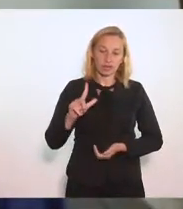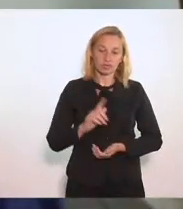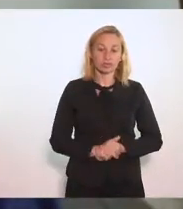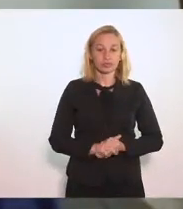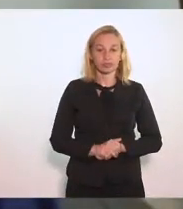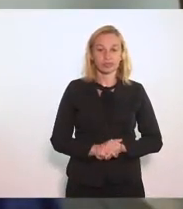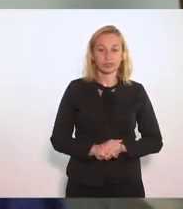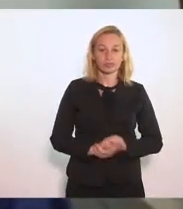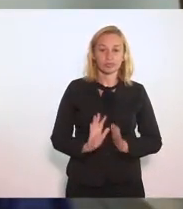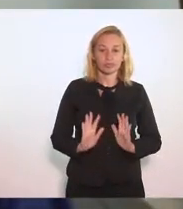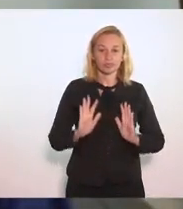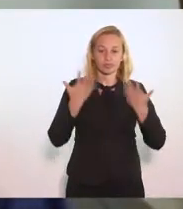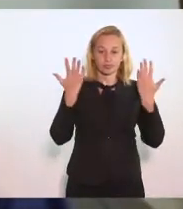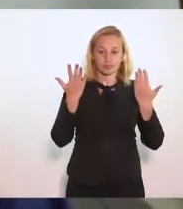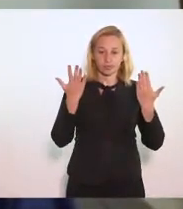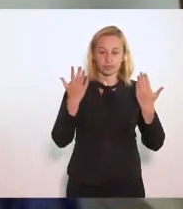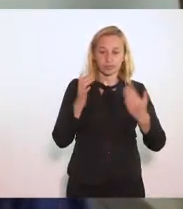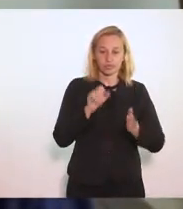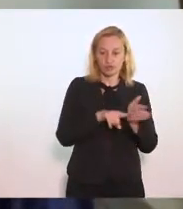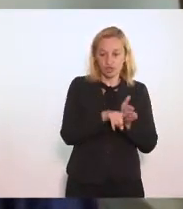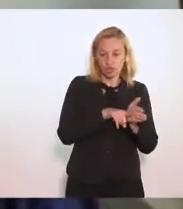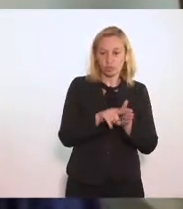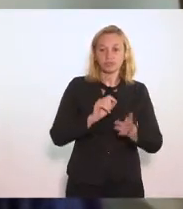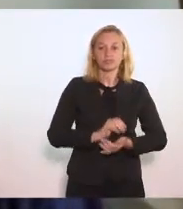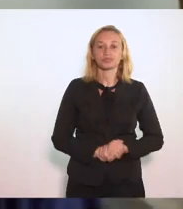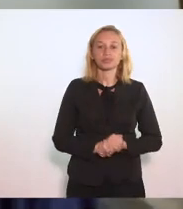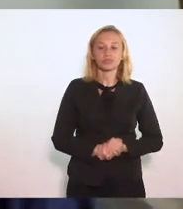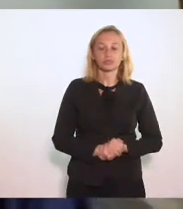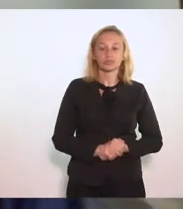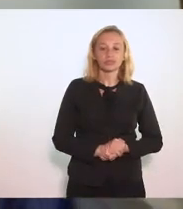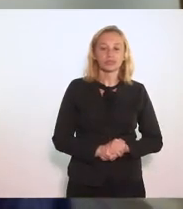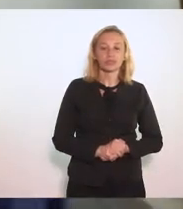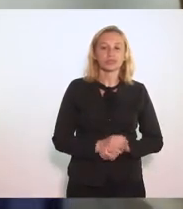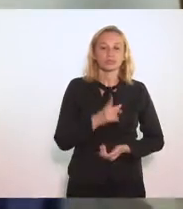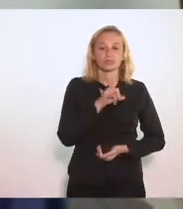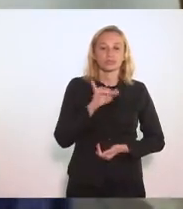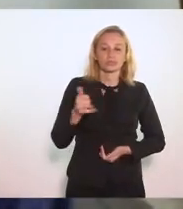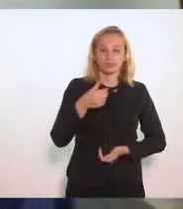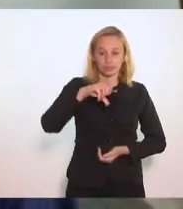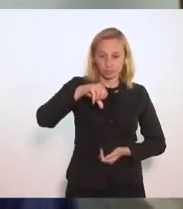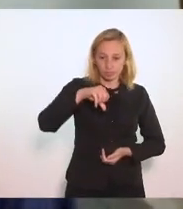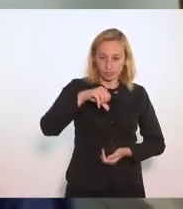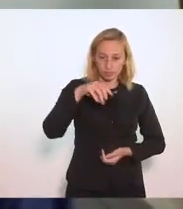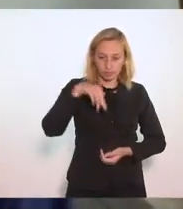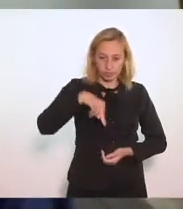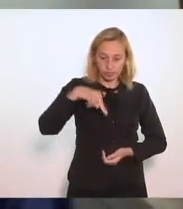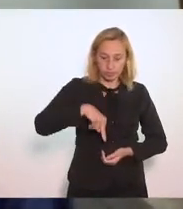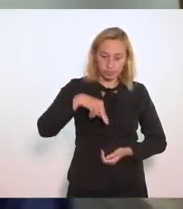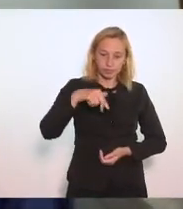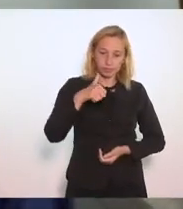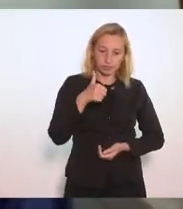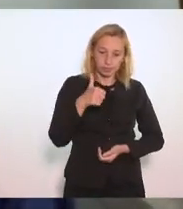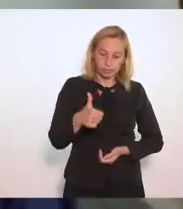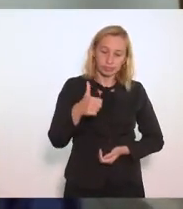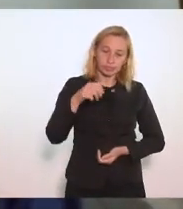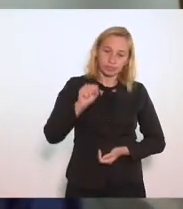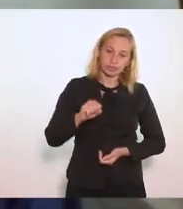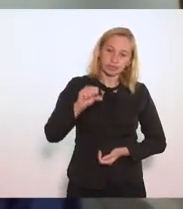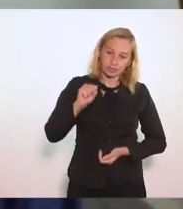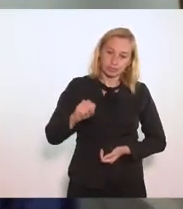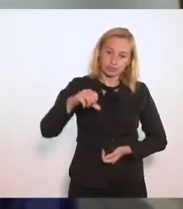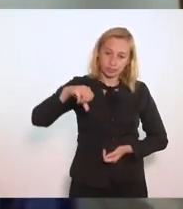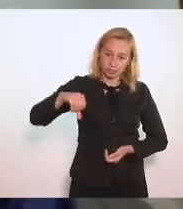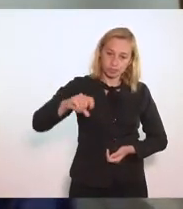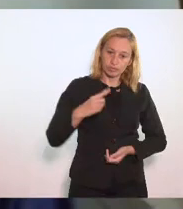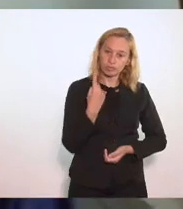o baile Da ilha Fiscal No dia 9 de novembro De 1889 Uma